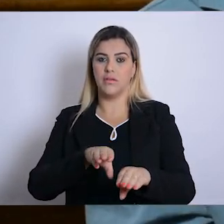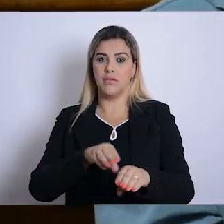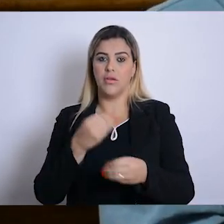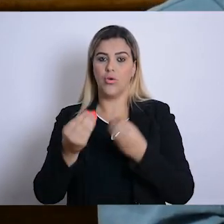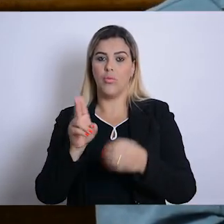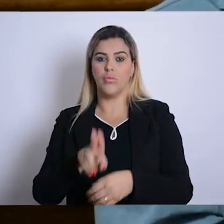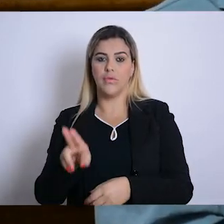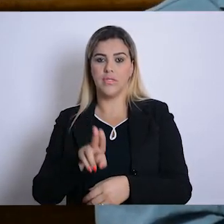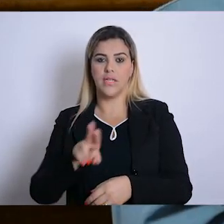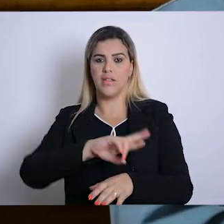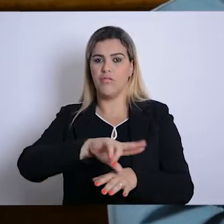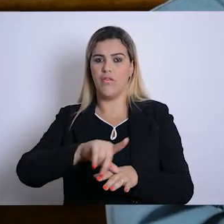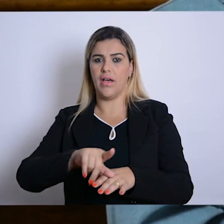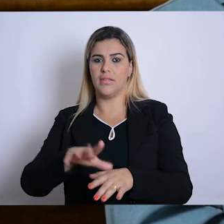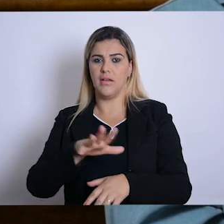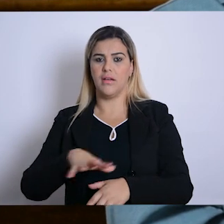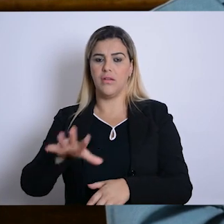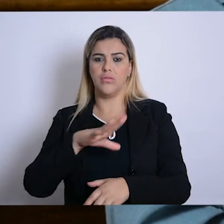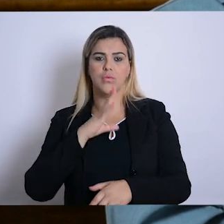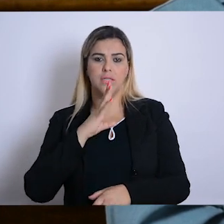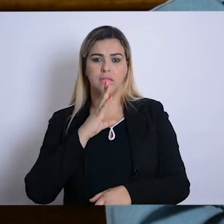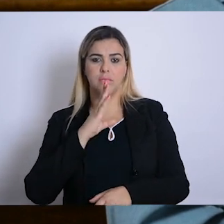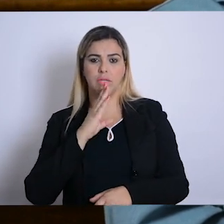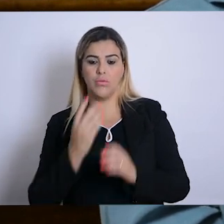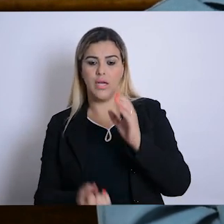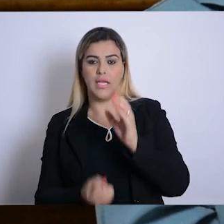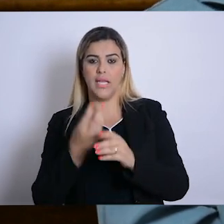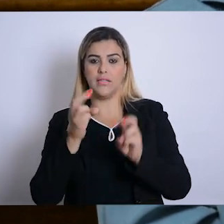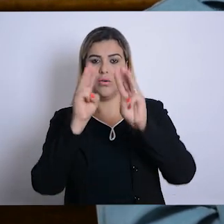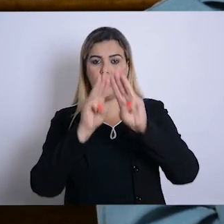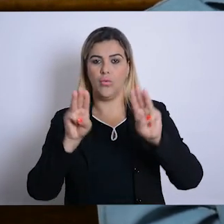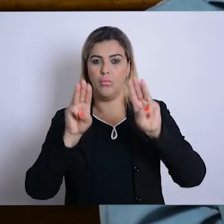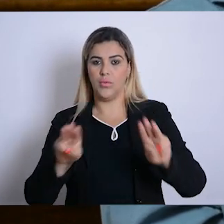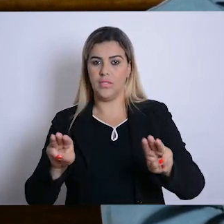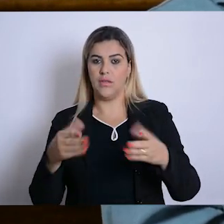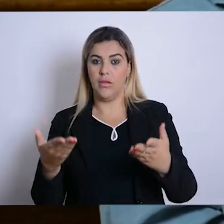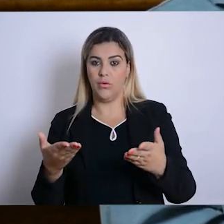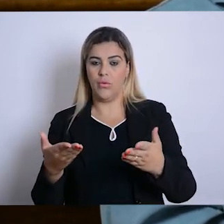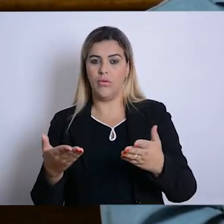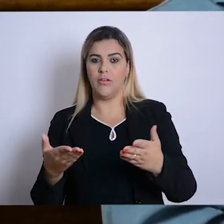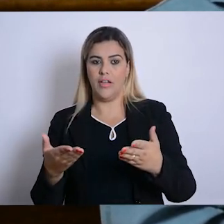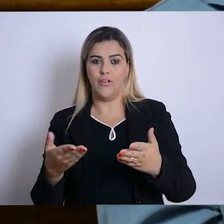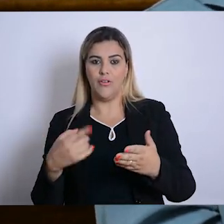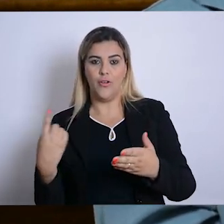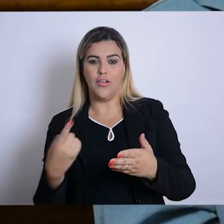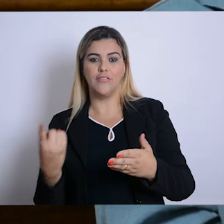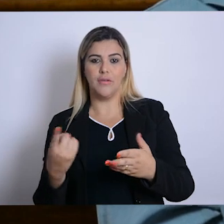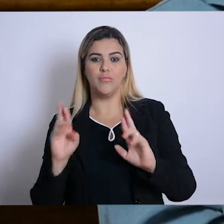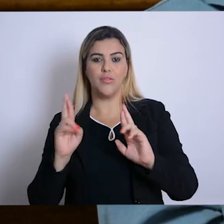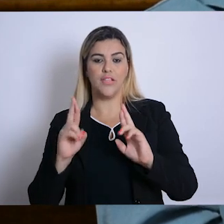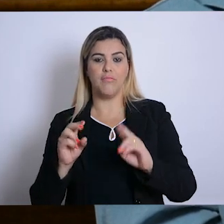várias áreas do conhecimento. Como a criação do museu, nós nos tornamos guardiões do museu. Então, nós somos